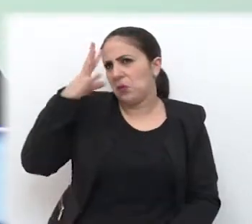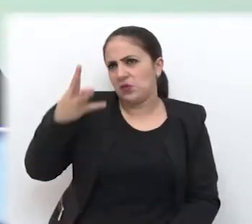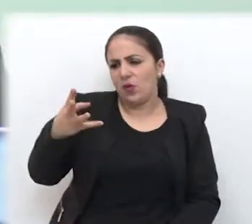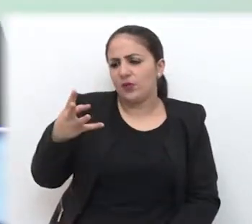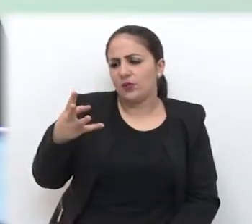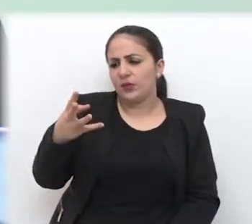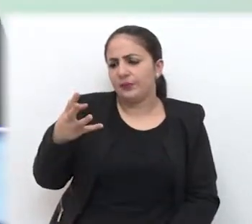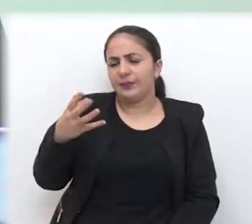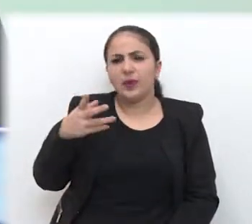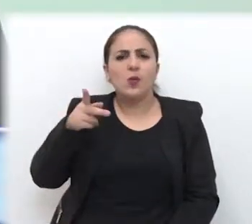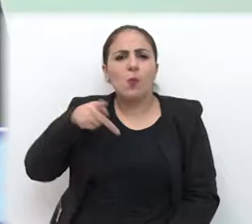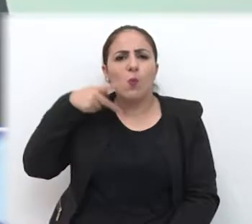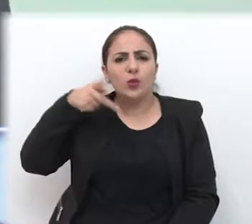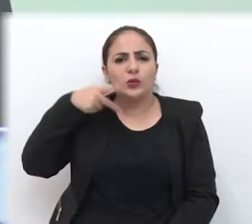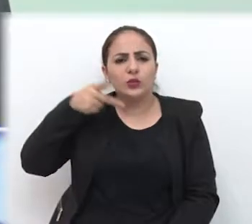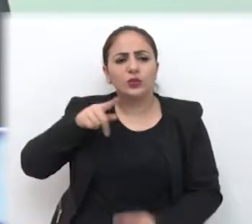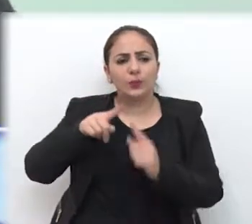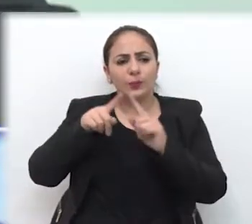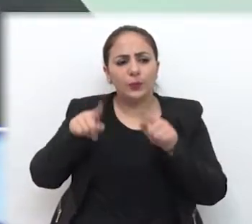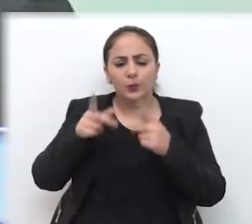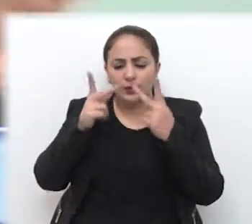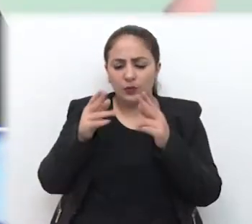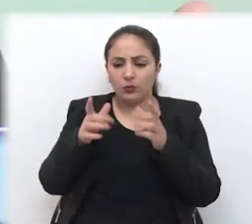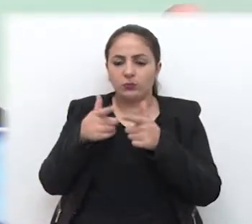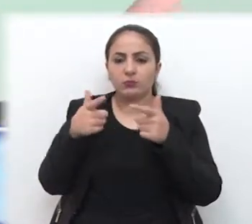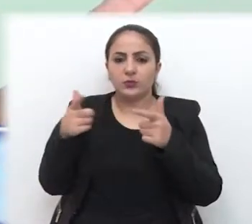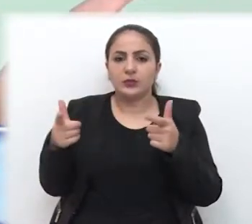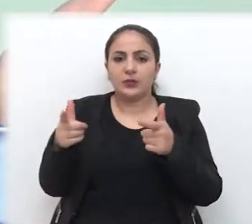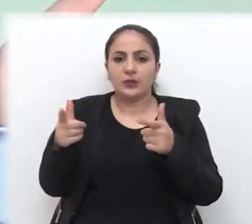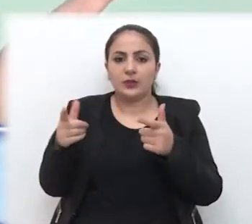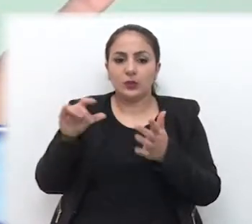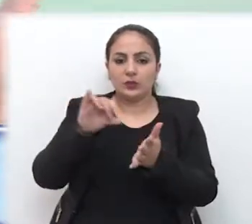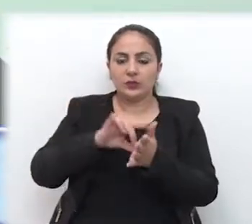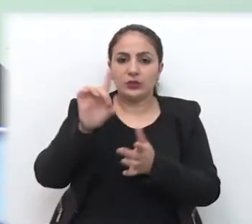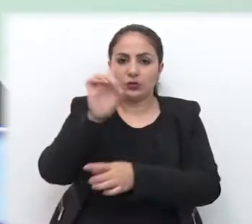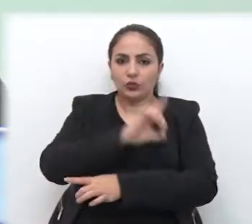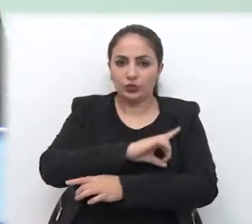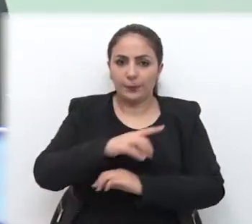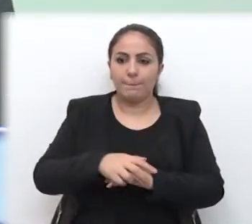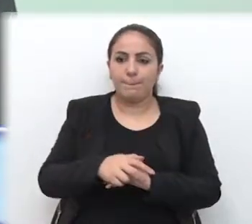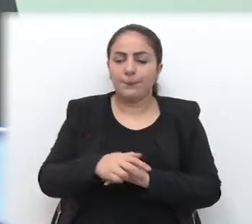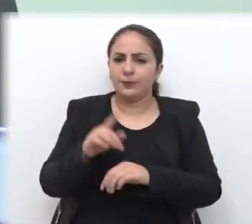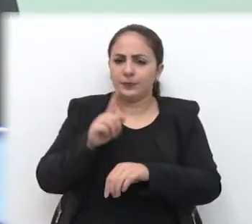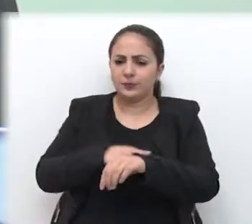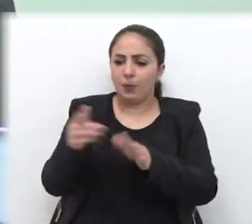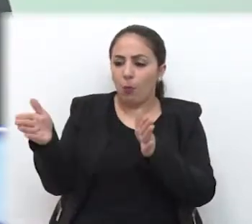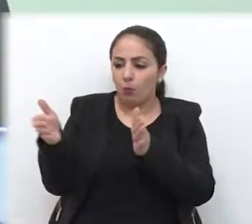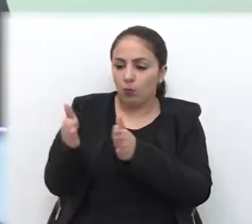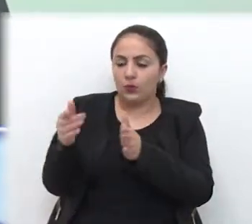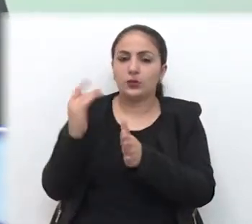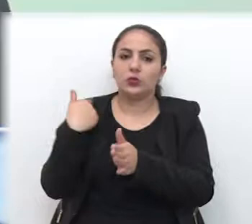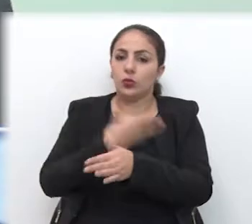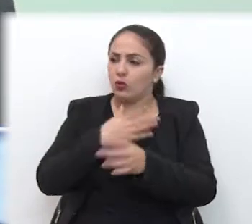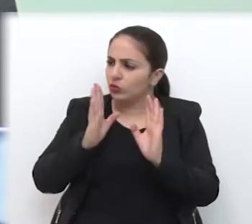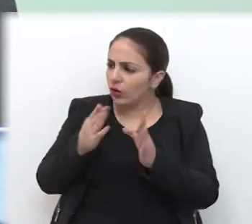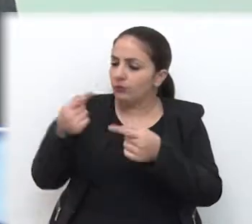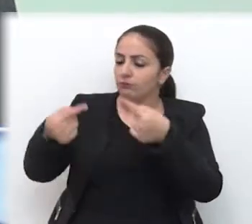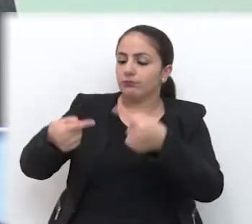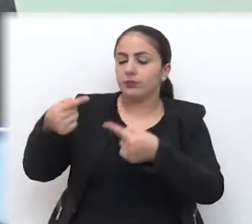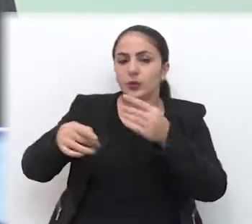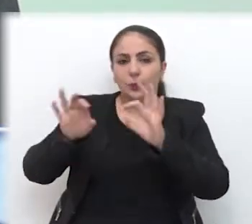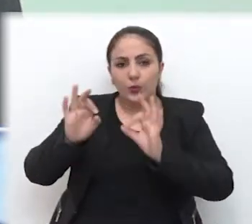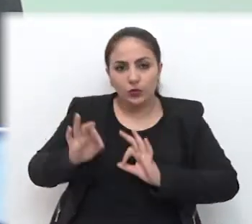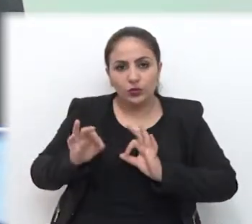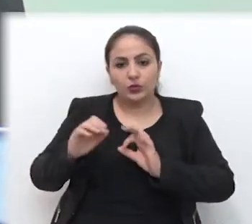resolve uma política pública da magnitude que é o Centro Dia do Idoso em curto prazo. Então nós já discutimos